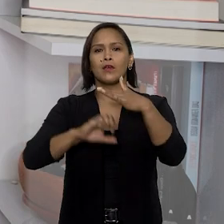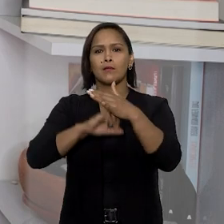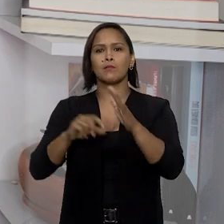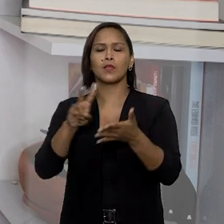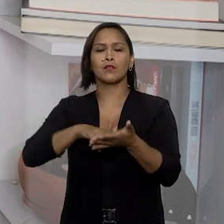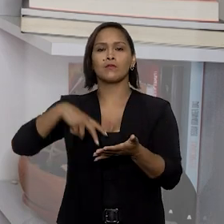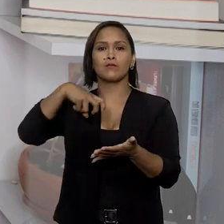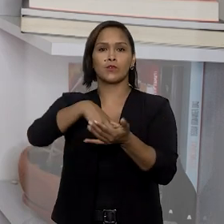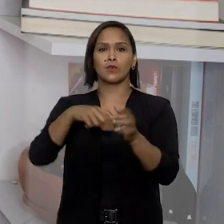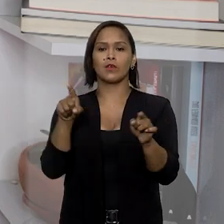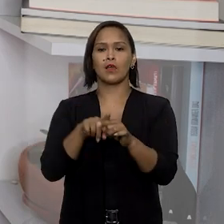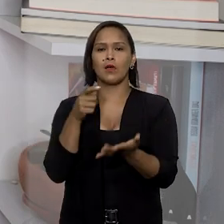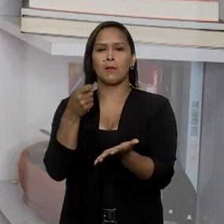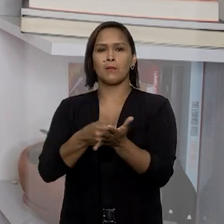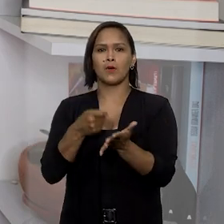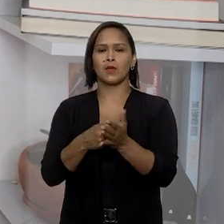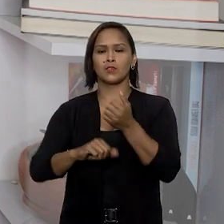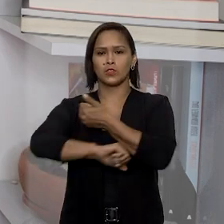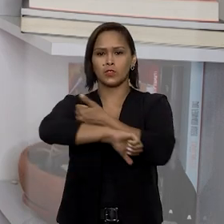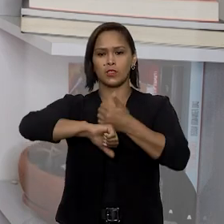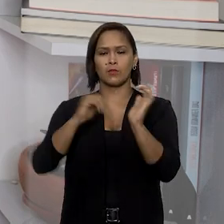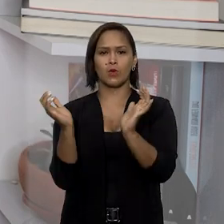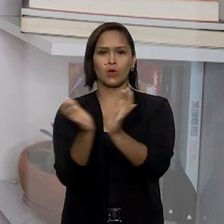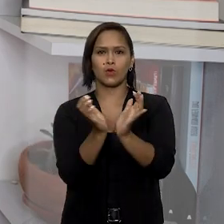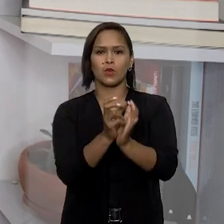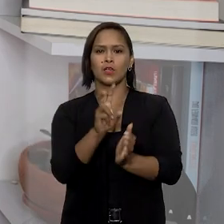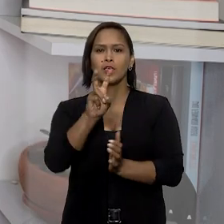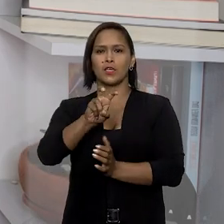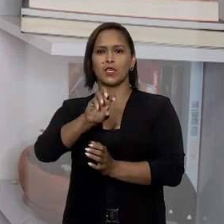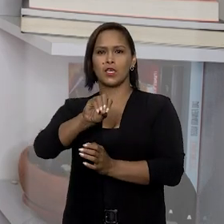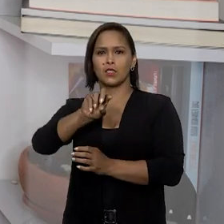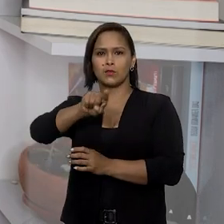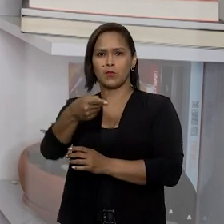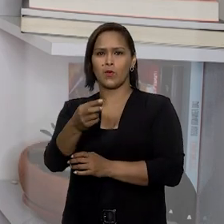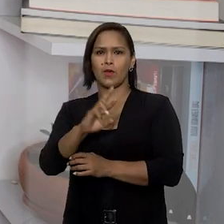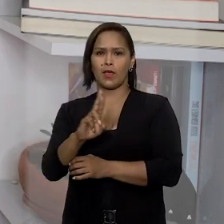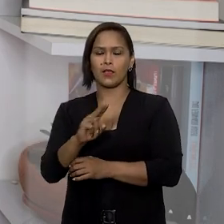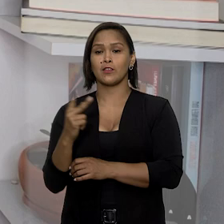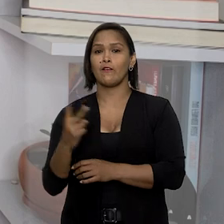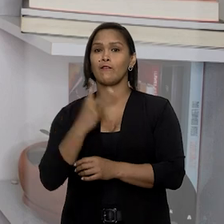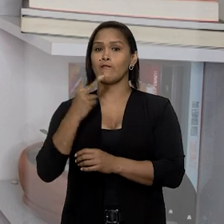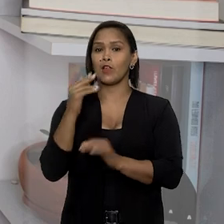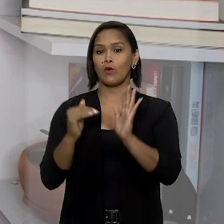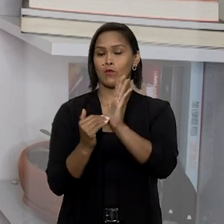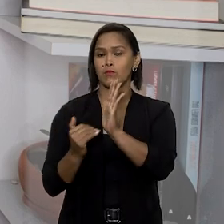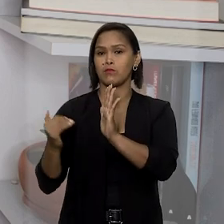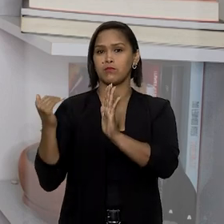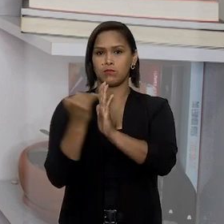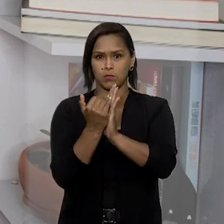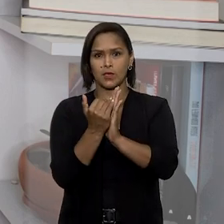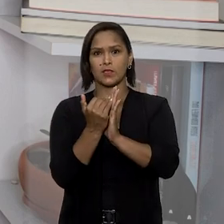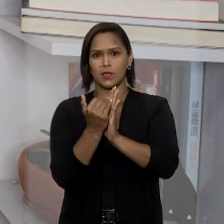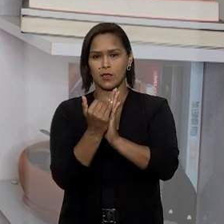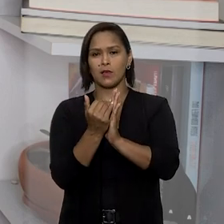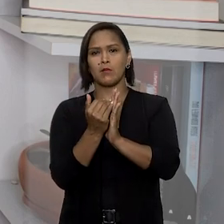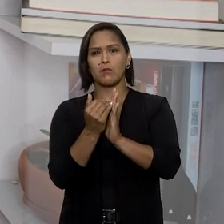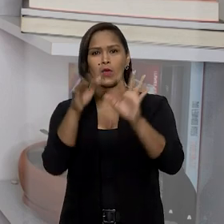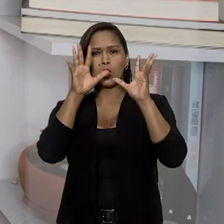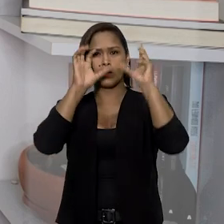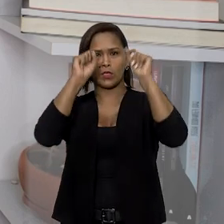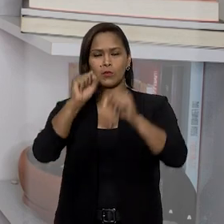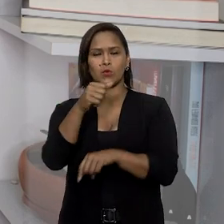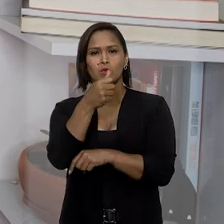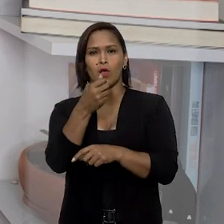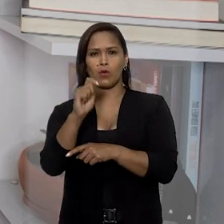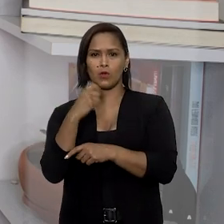foi condenada ainda ao pagamento de dano moral coletivo de R$ 500 mil, valor que foi aumentado pelo Tribunal de Justiça do Rio